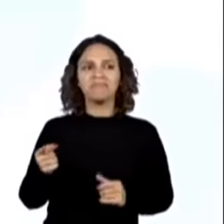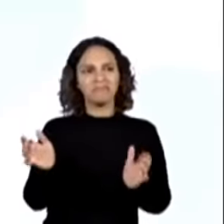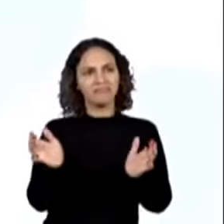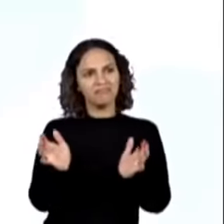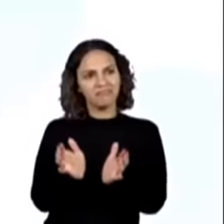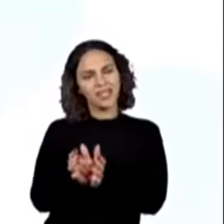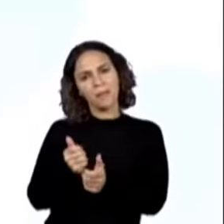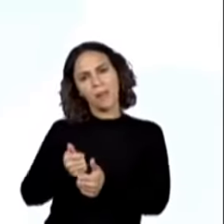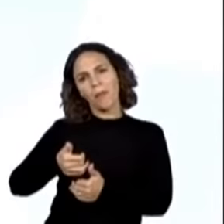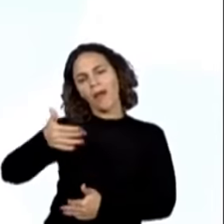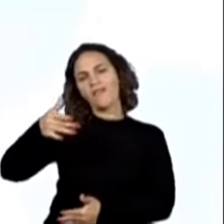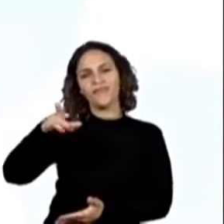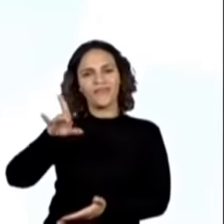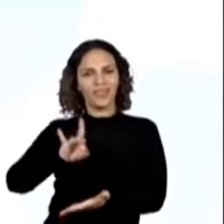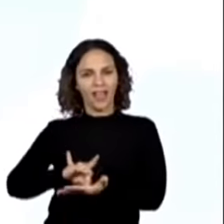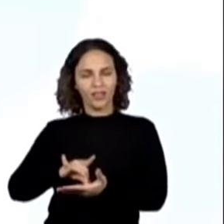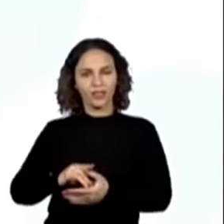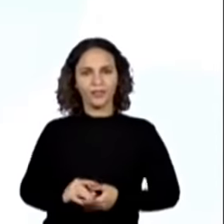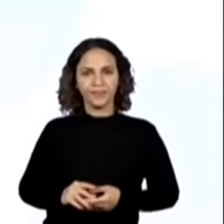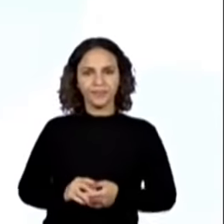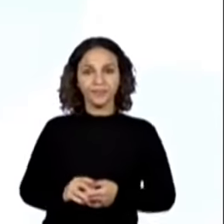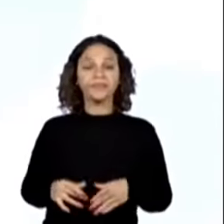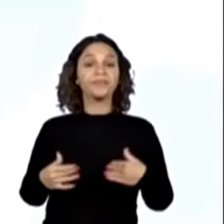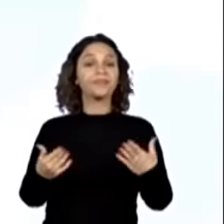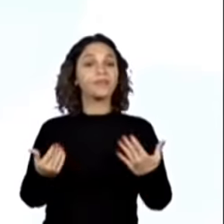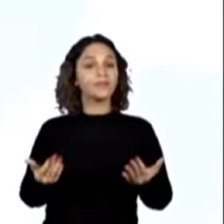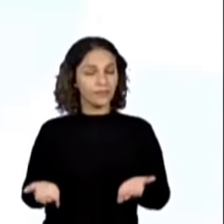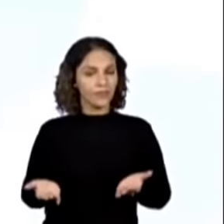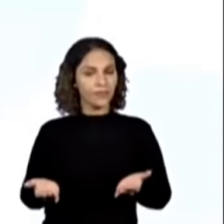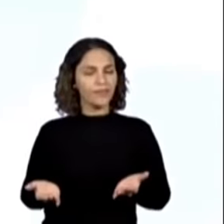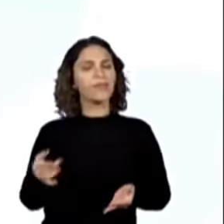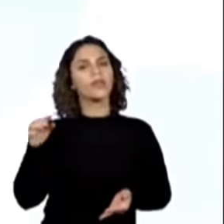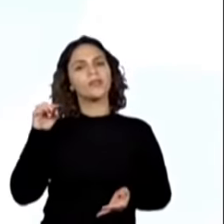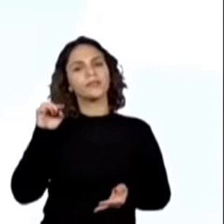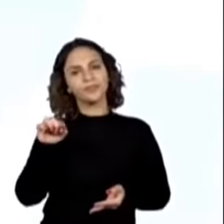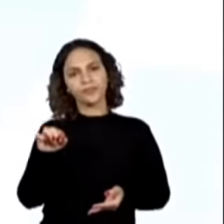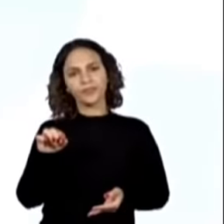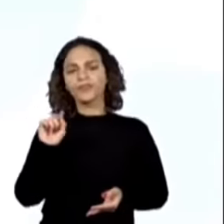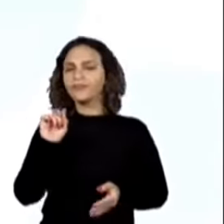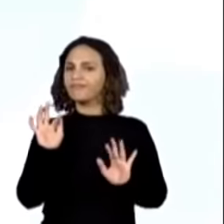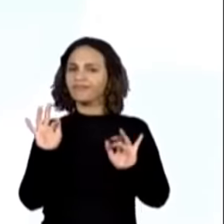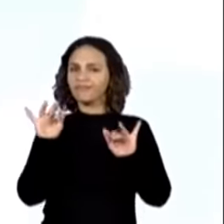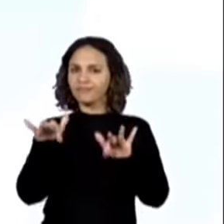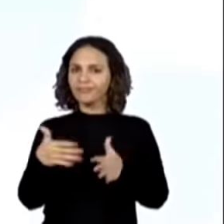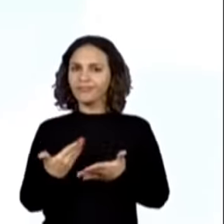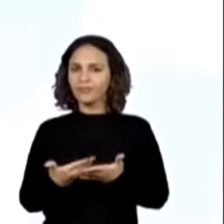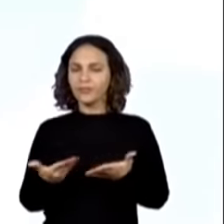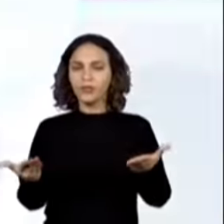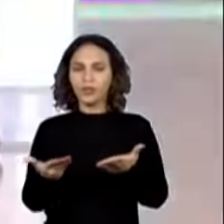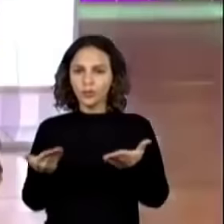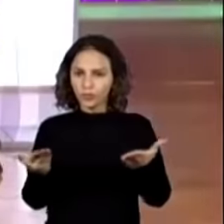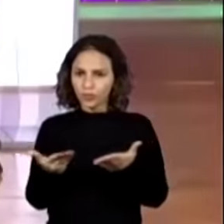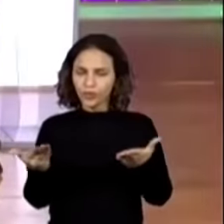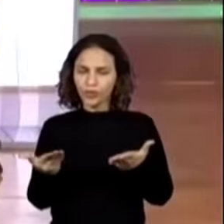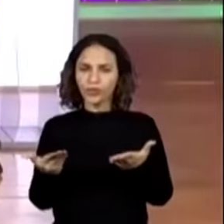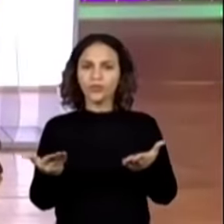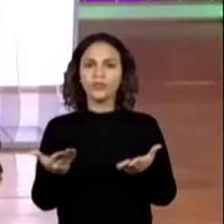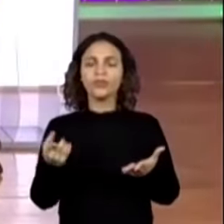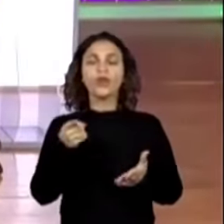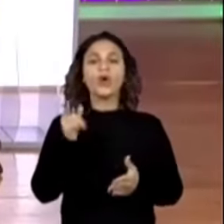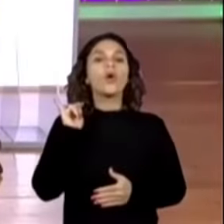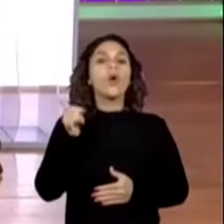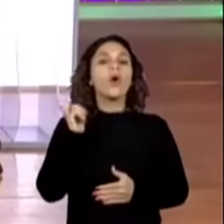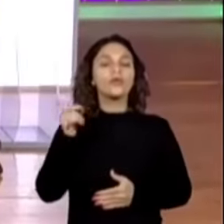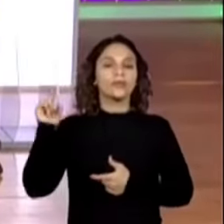falando que é verdadeira. Então, essa foi a nossa finalização do resgate sobre